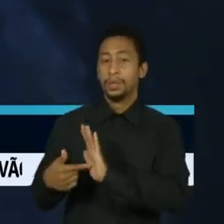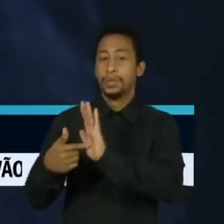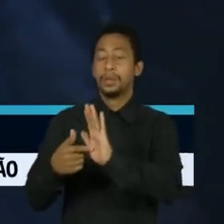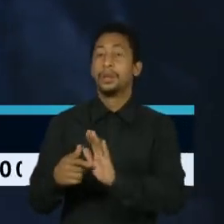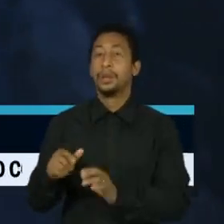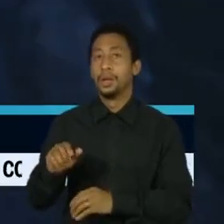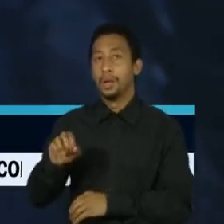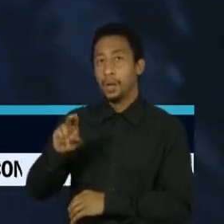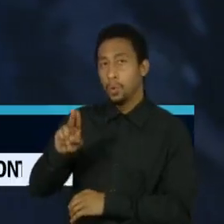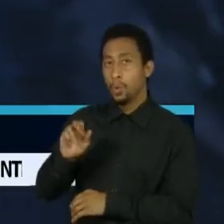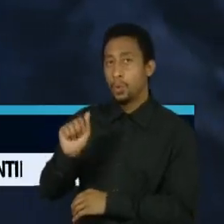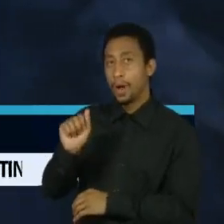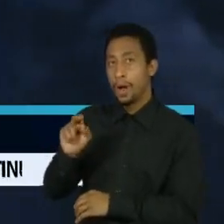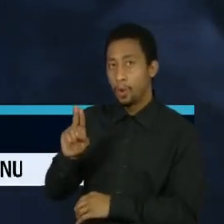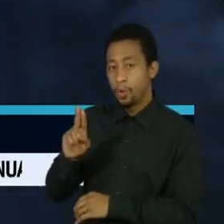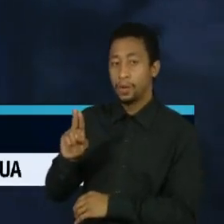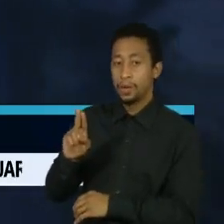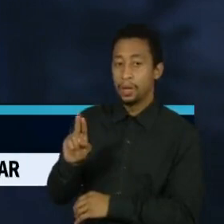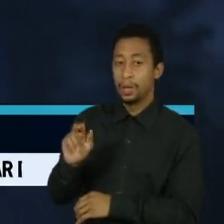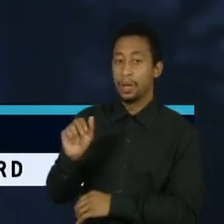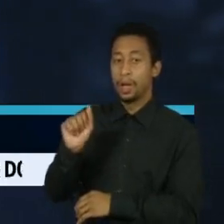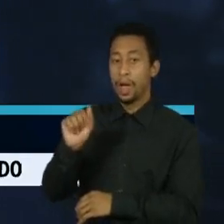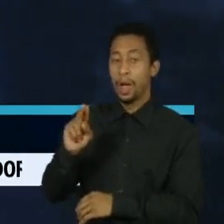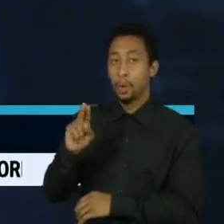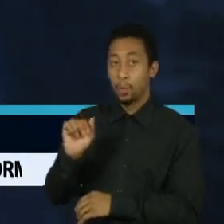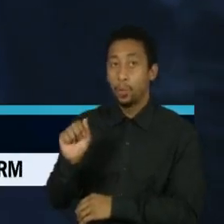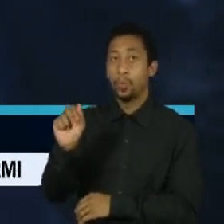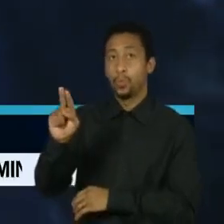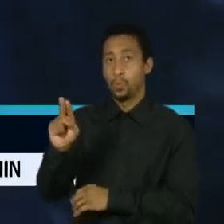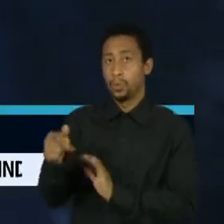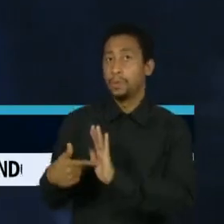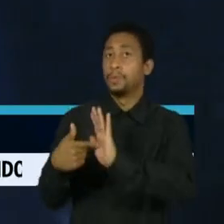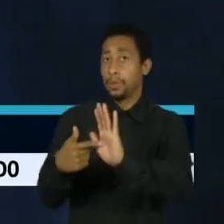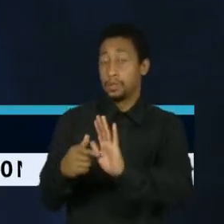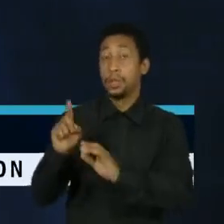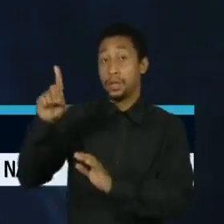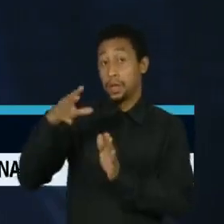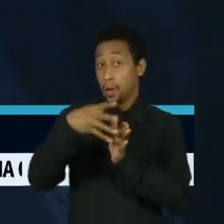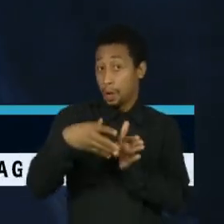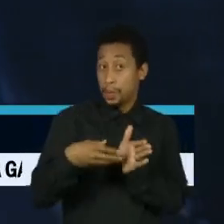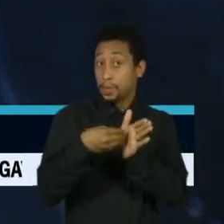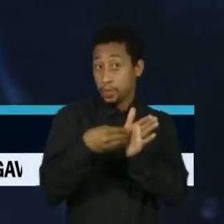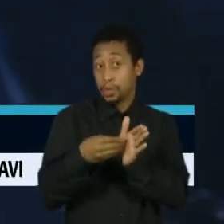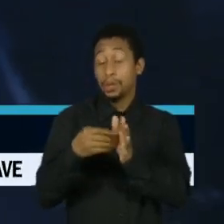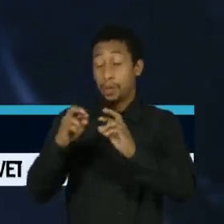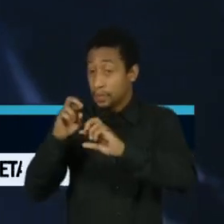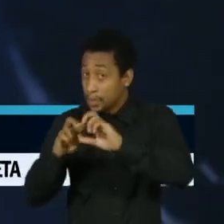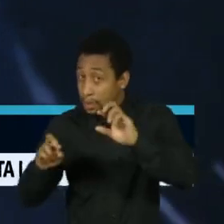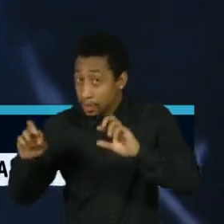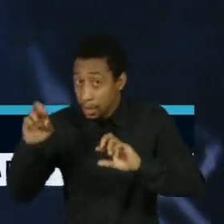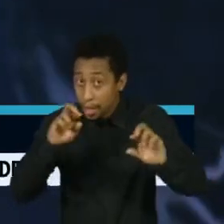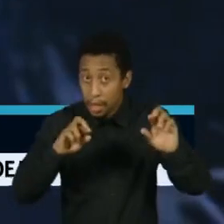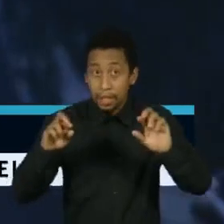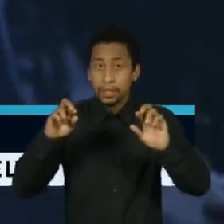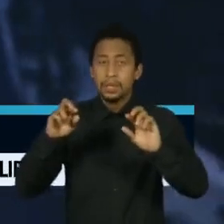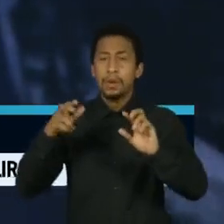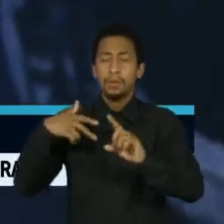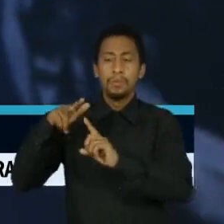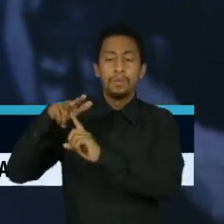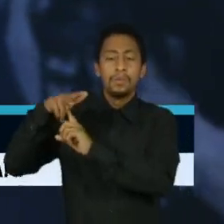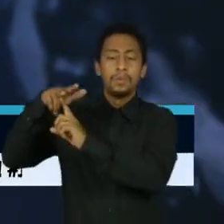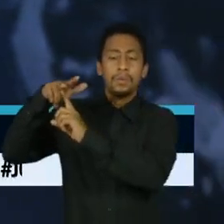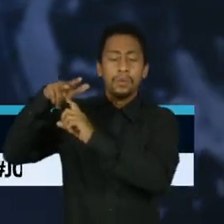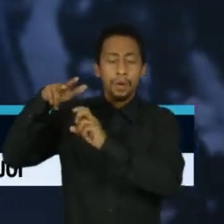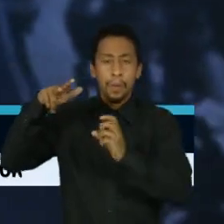mais ameaçadas do país pelo desmatamento e o garimpo do crime organizado na Amazônia. Essa fiscalização já chegou a frustrar uma invasão.